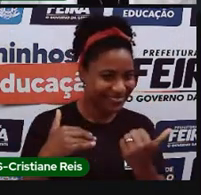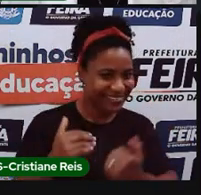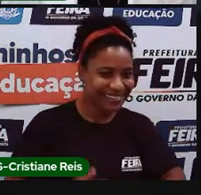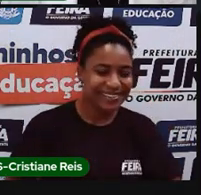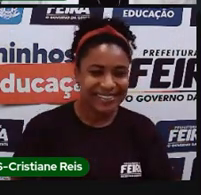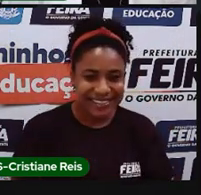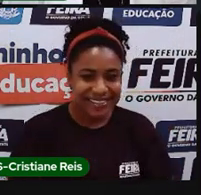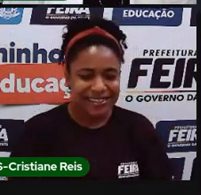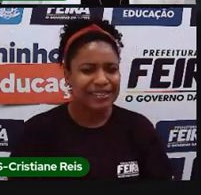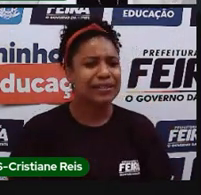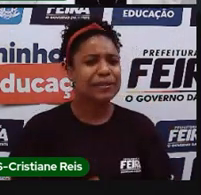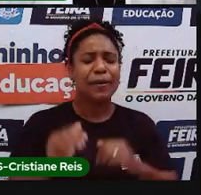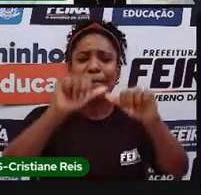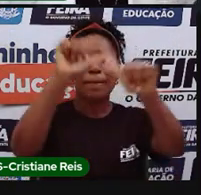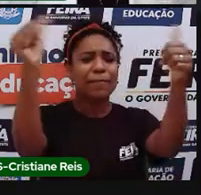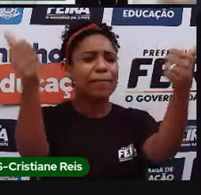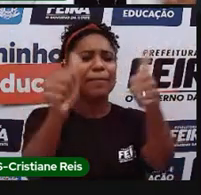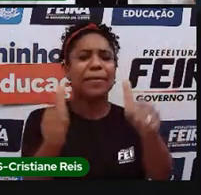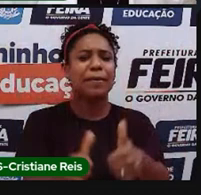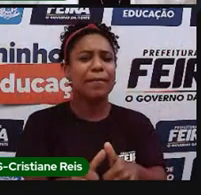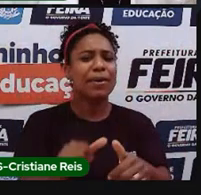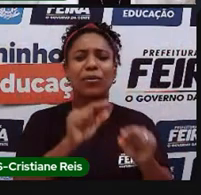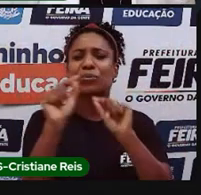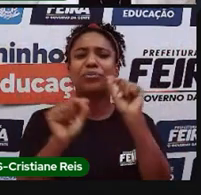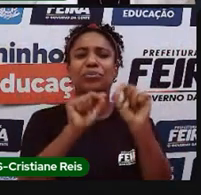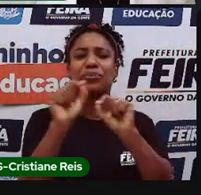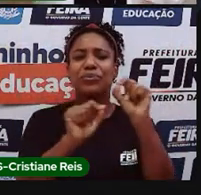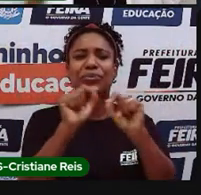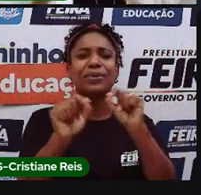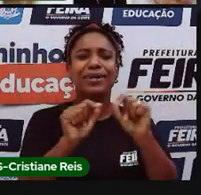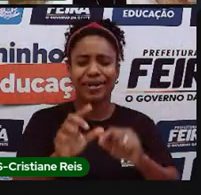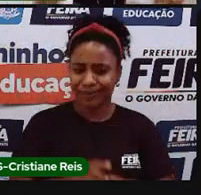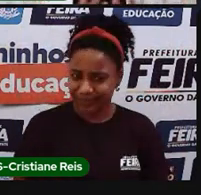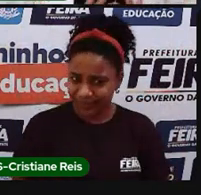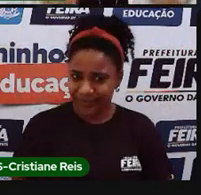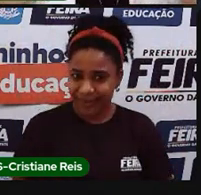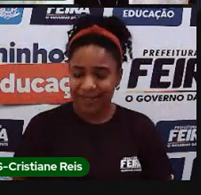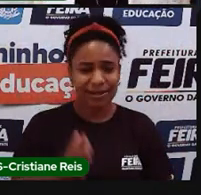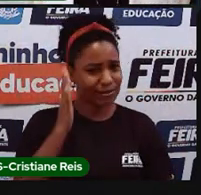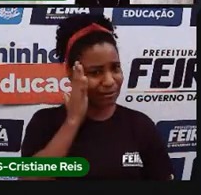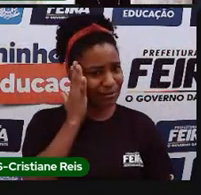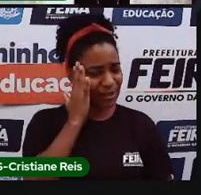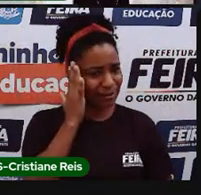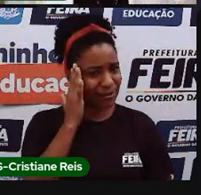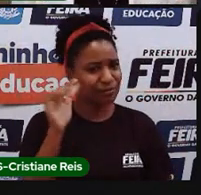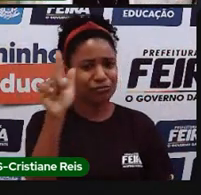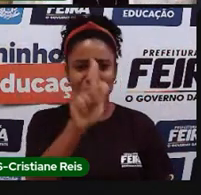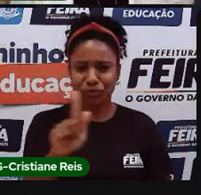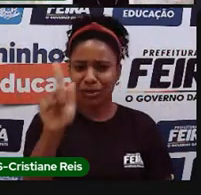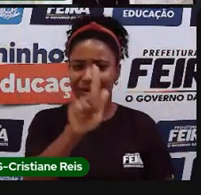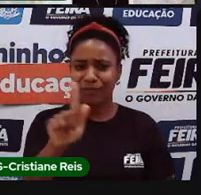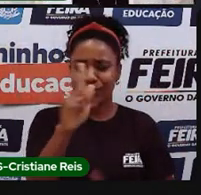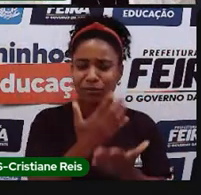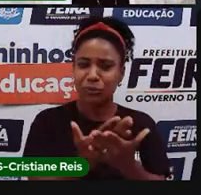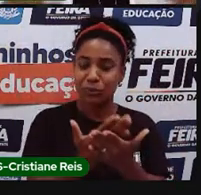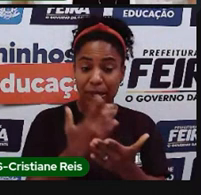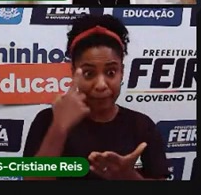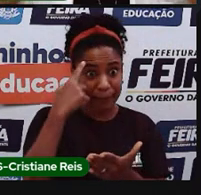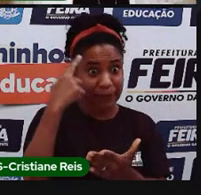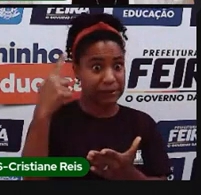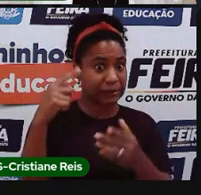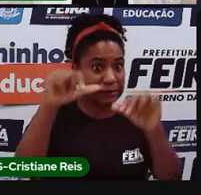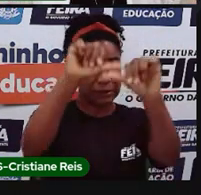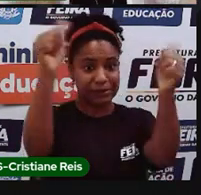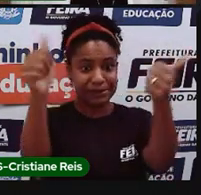O que é mapa? Porque a gente sabe que quando estuda Geografia, a primeira coisa que vem na cabeça de um monte de gente é o mapa. E a